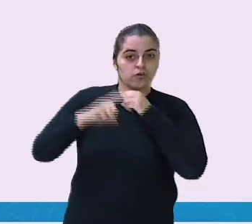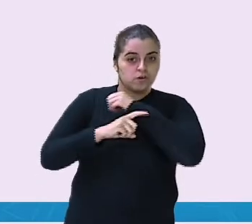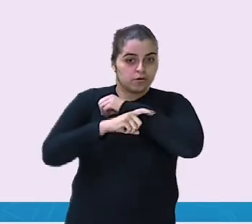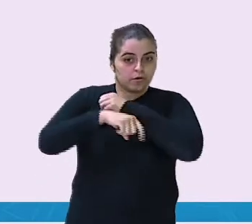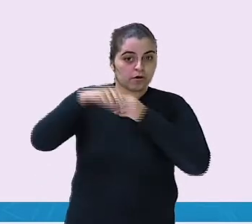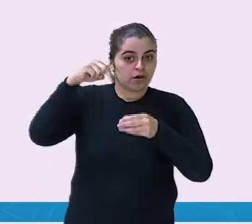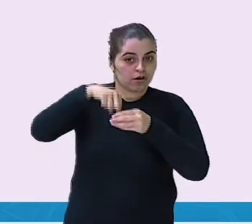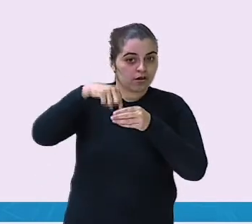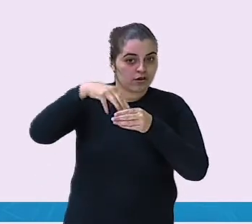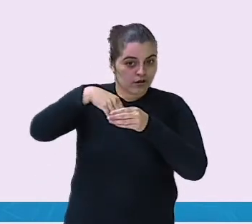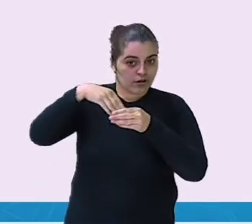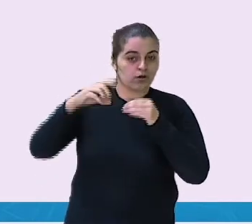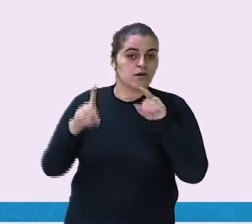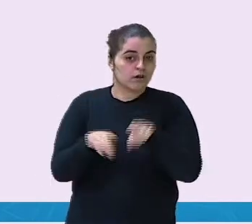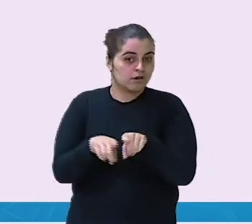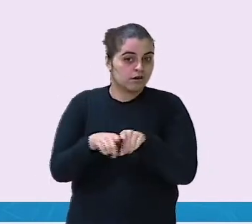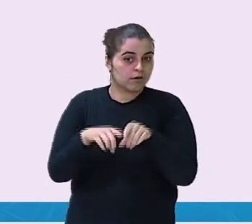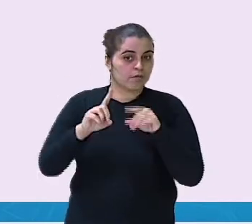para fora.